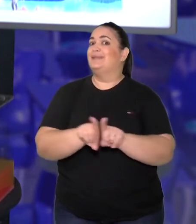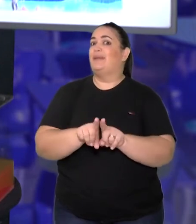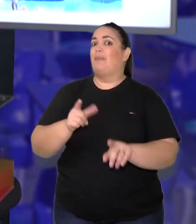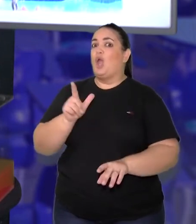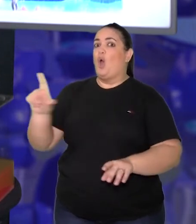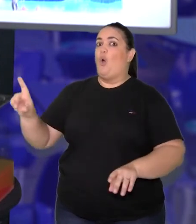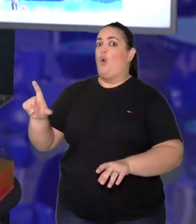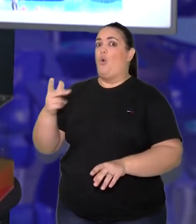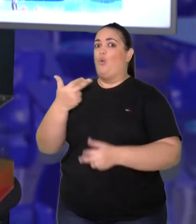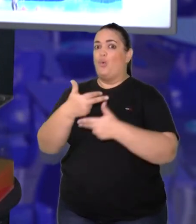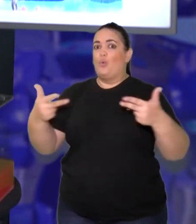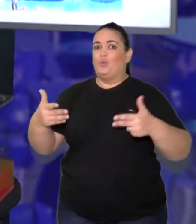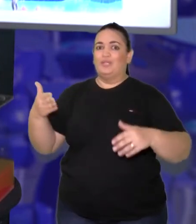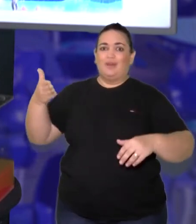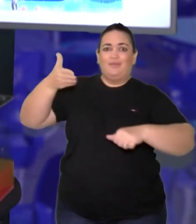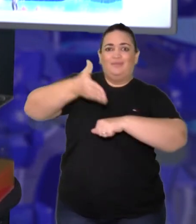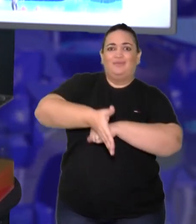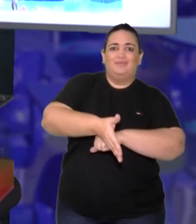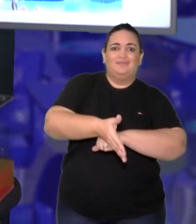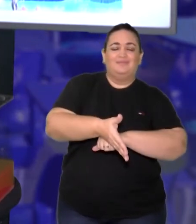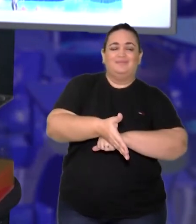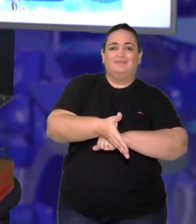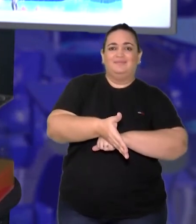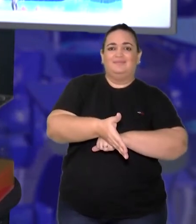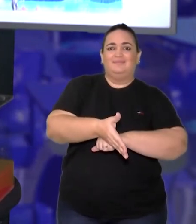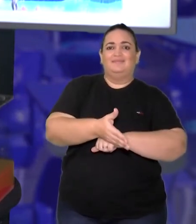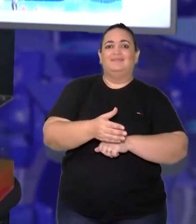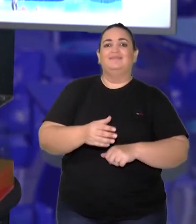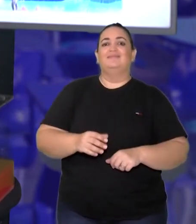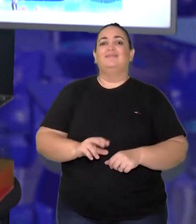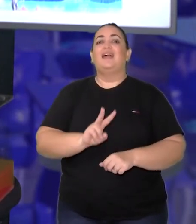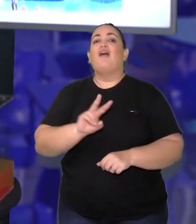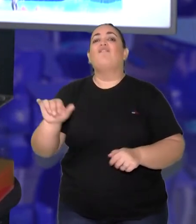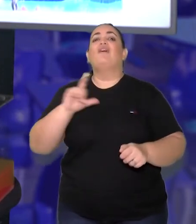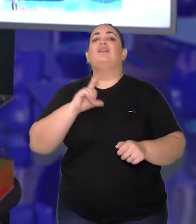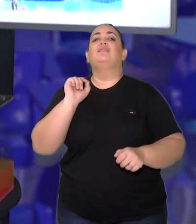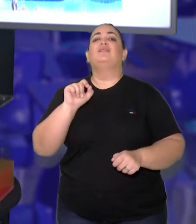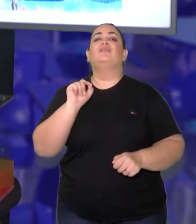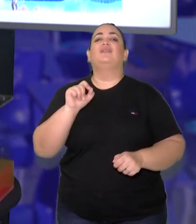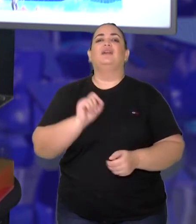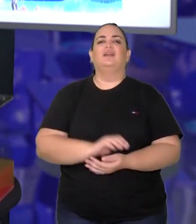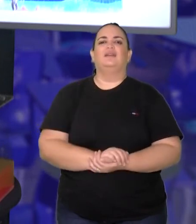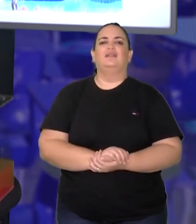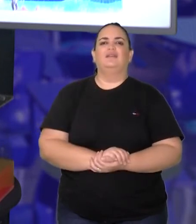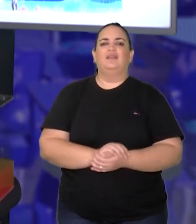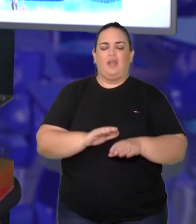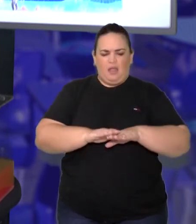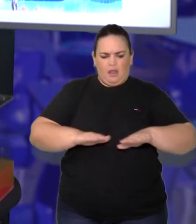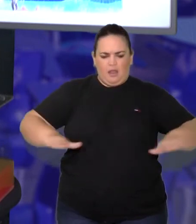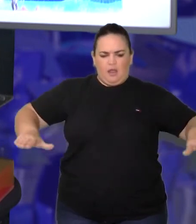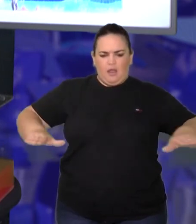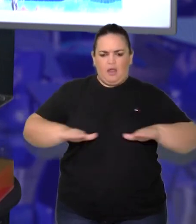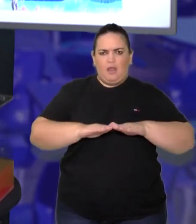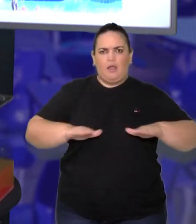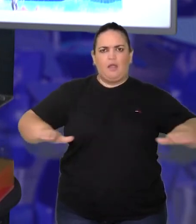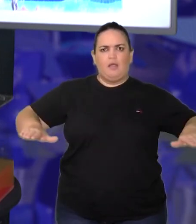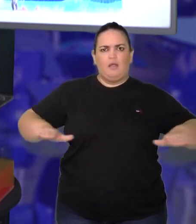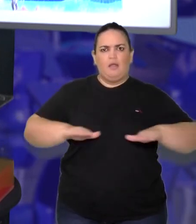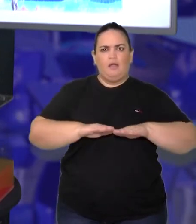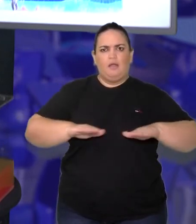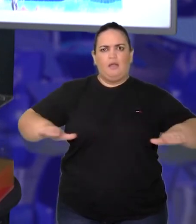outro corpo, né? Que também vai ocupar o espaço, haverá um deslocamento nesse nível da água, tá?